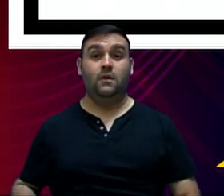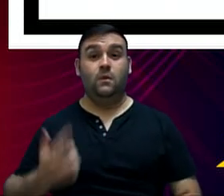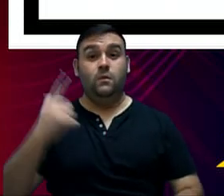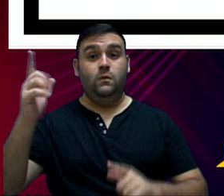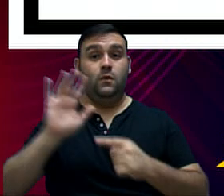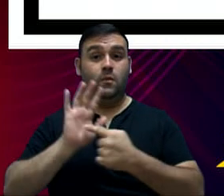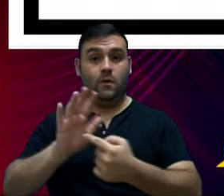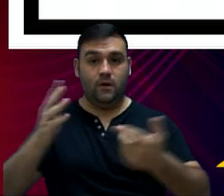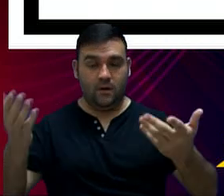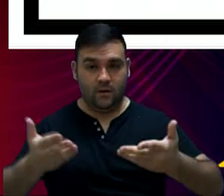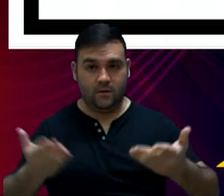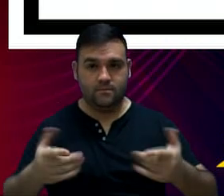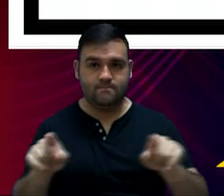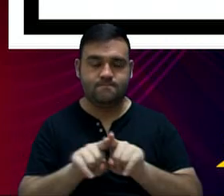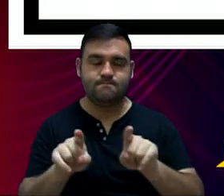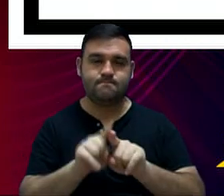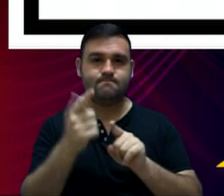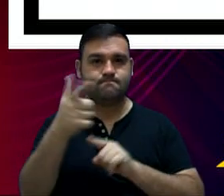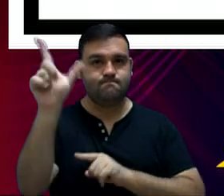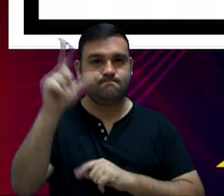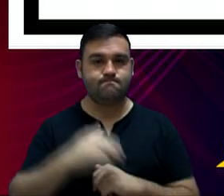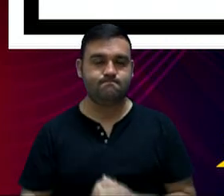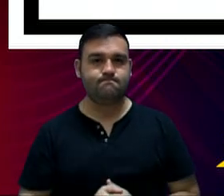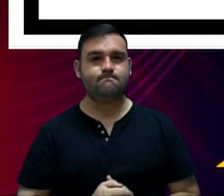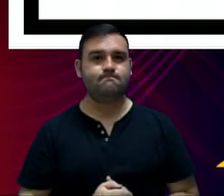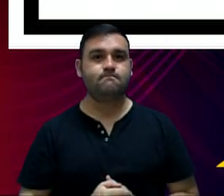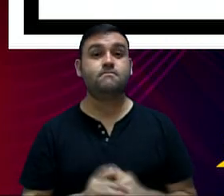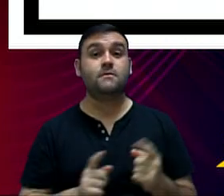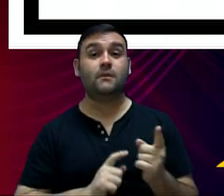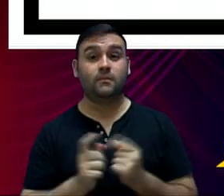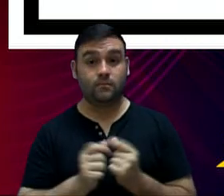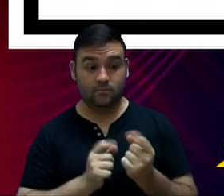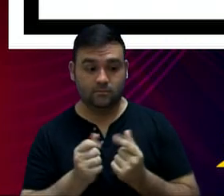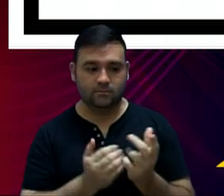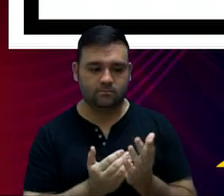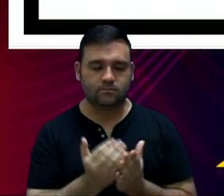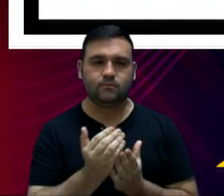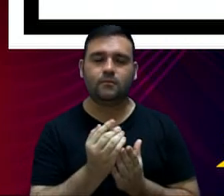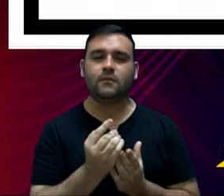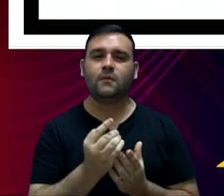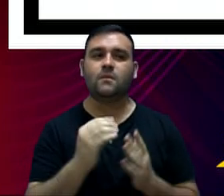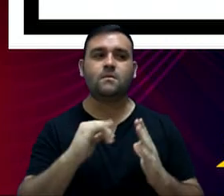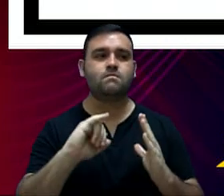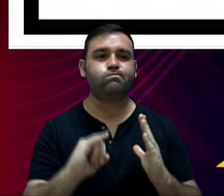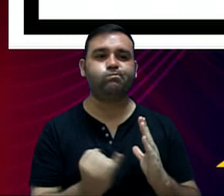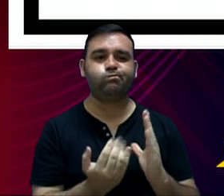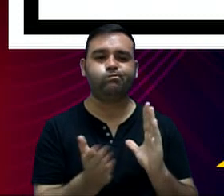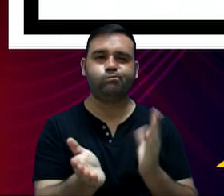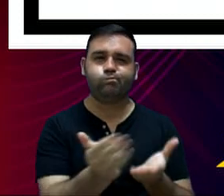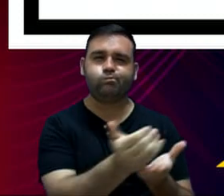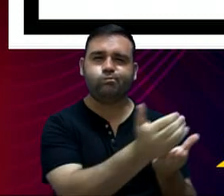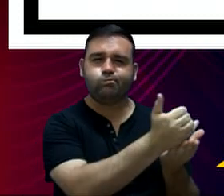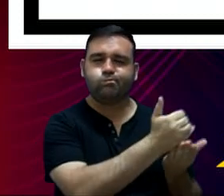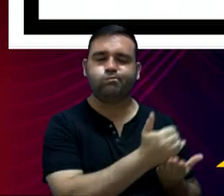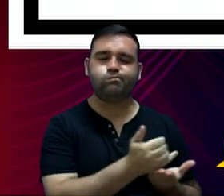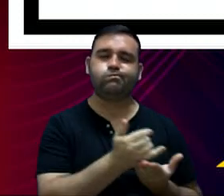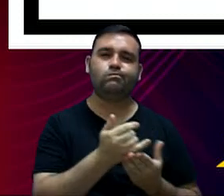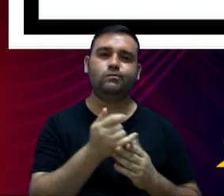Apresentando, então, a receita primária arrecadada no